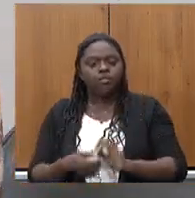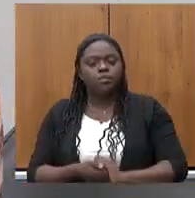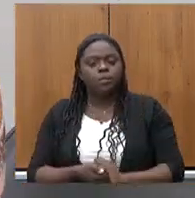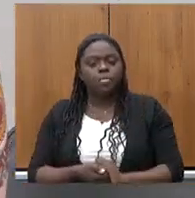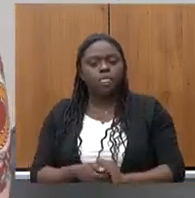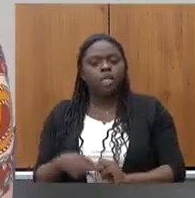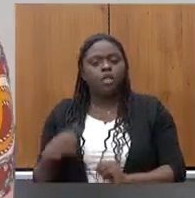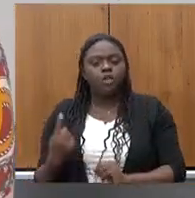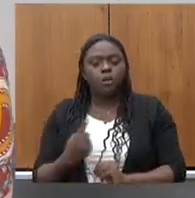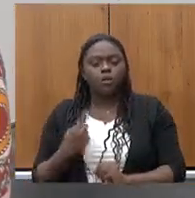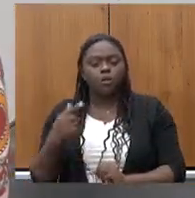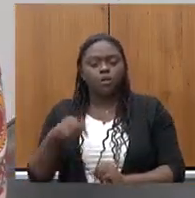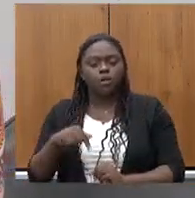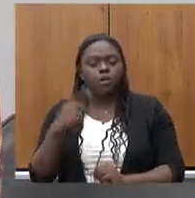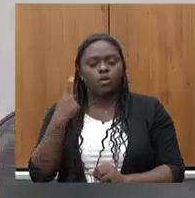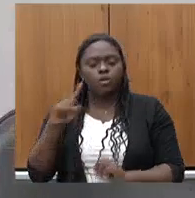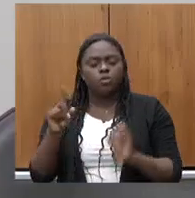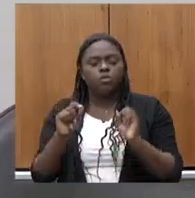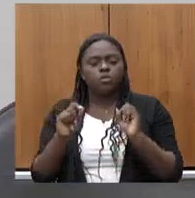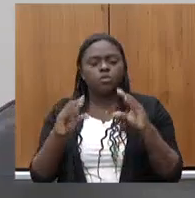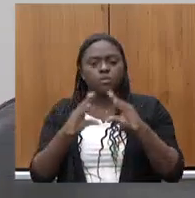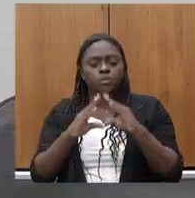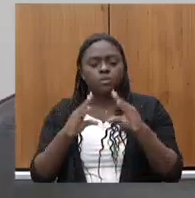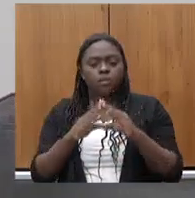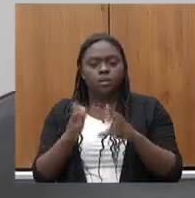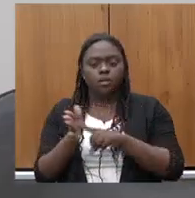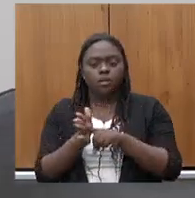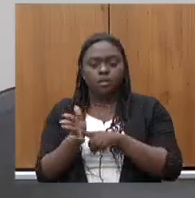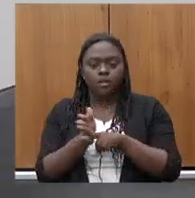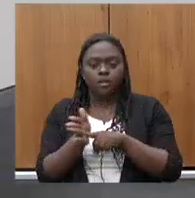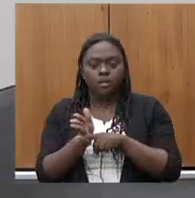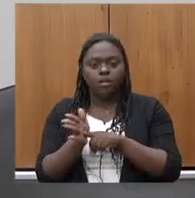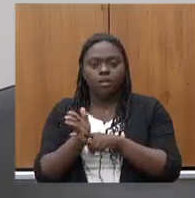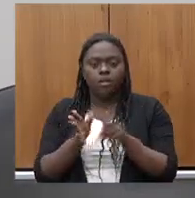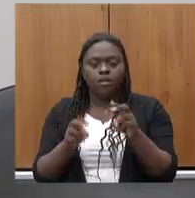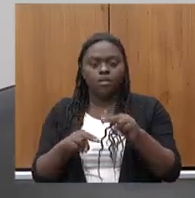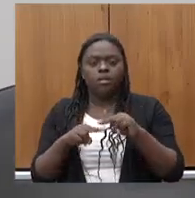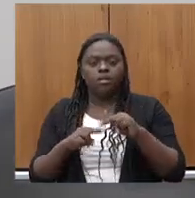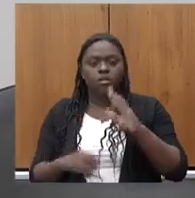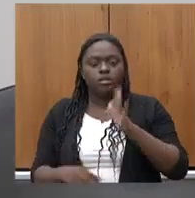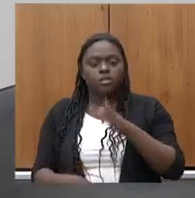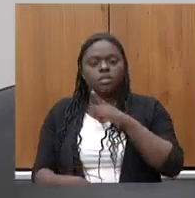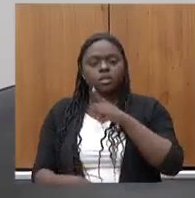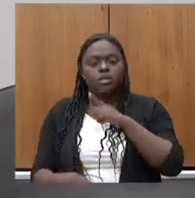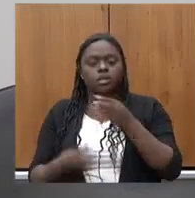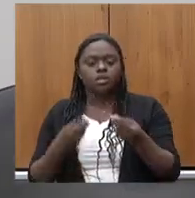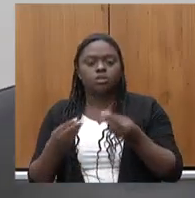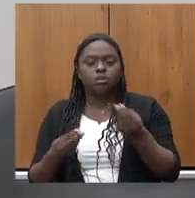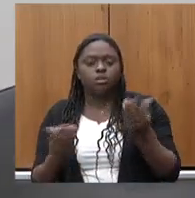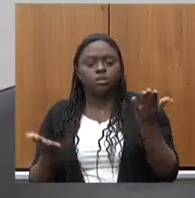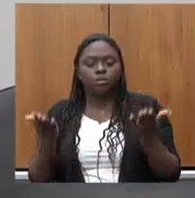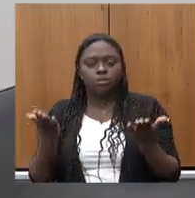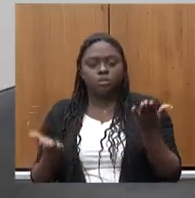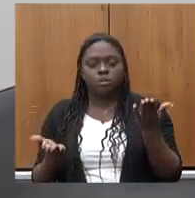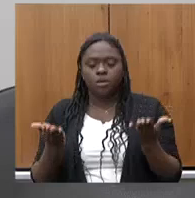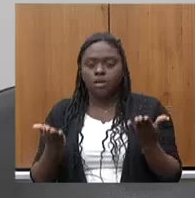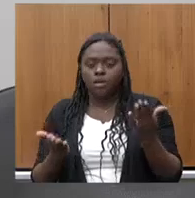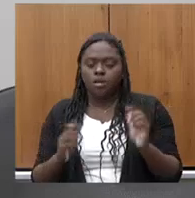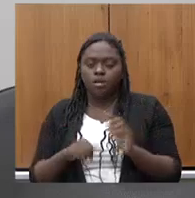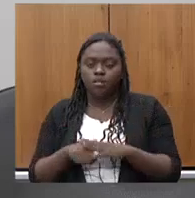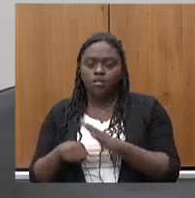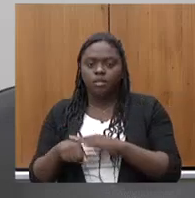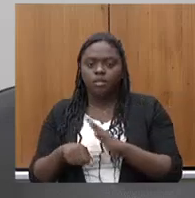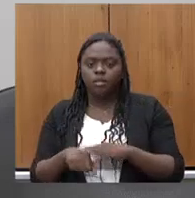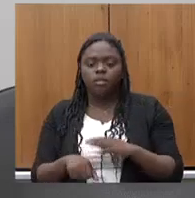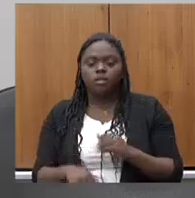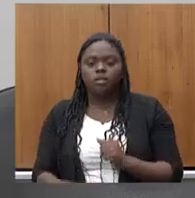no nosso último Assembleia Fiscaliza portanto a gente já tem condições de fazer um balanço nossa excelência